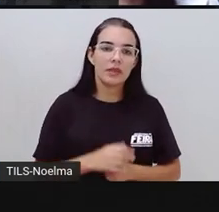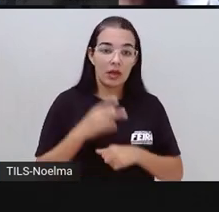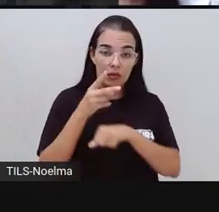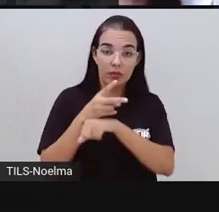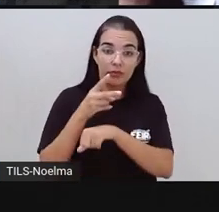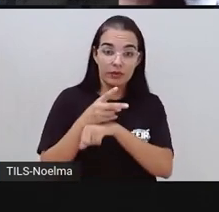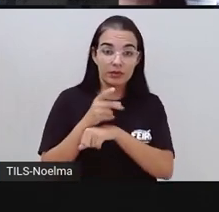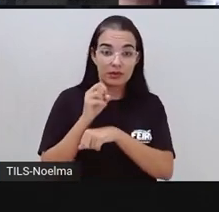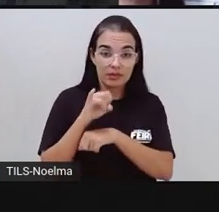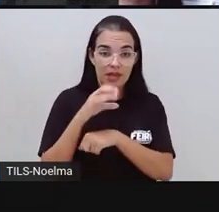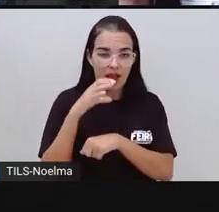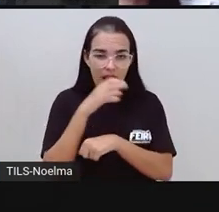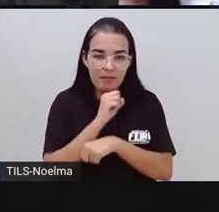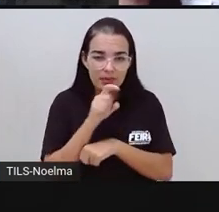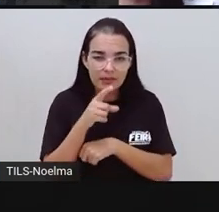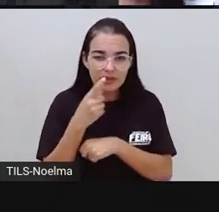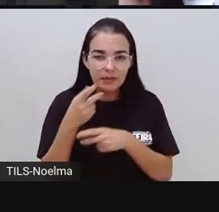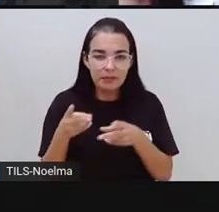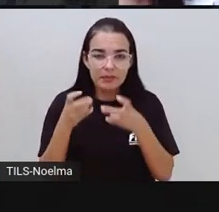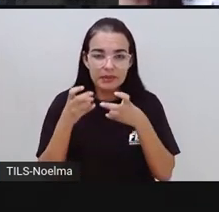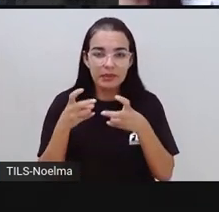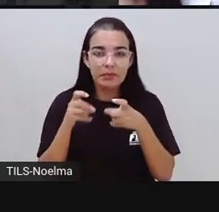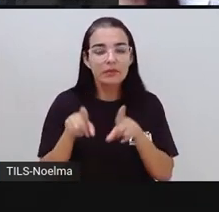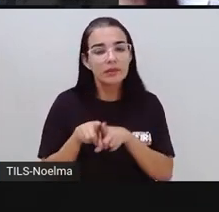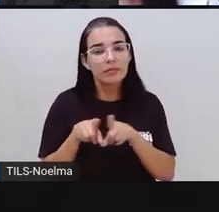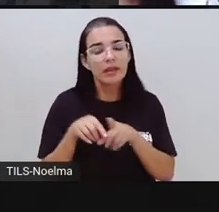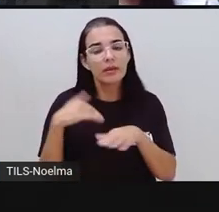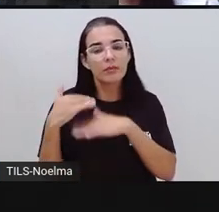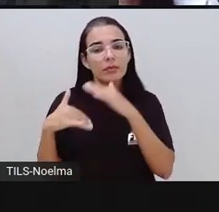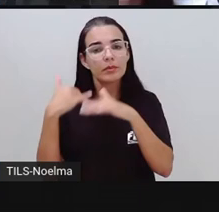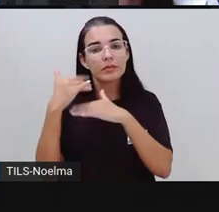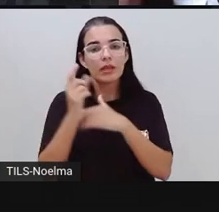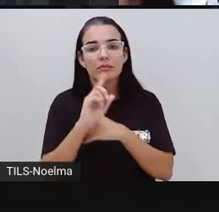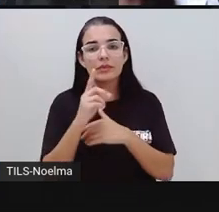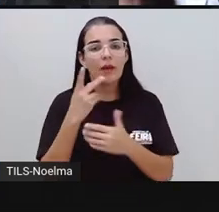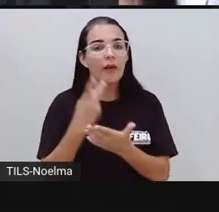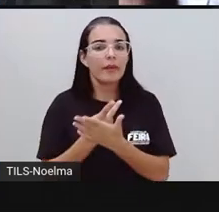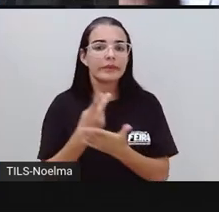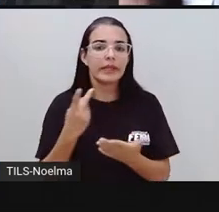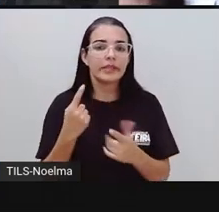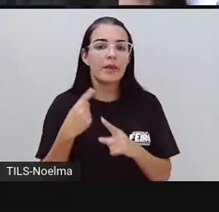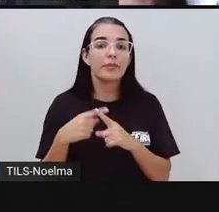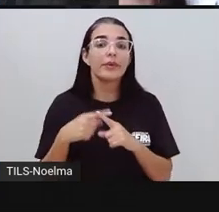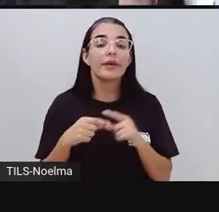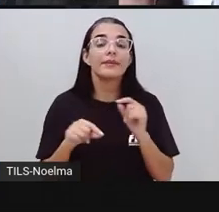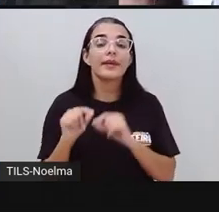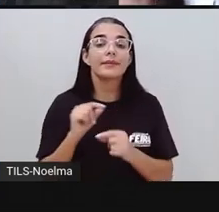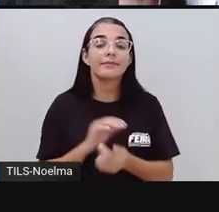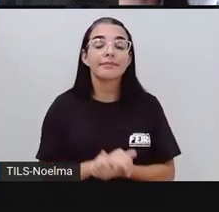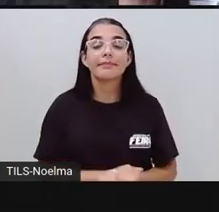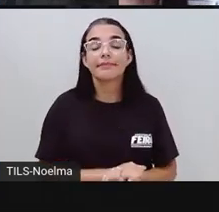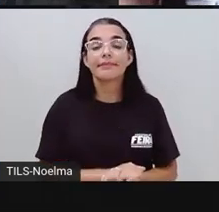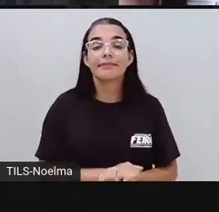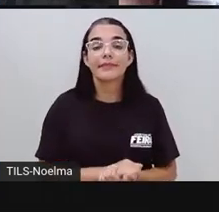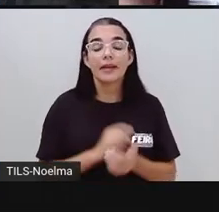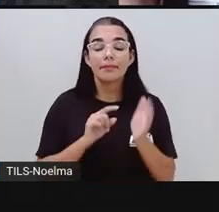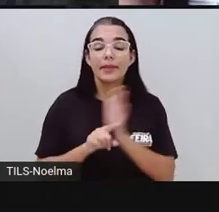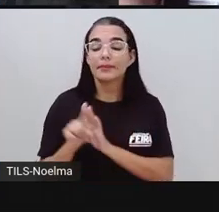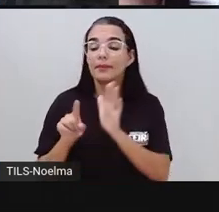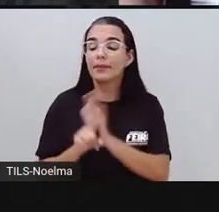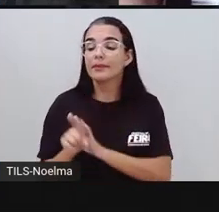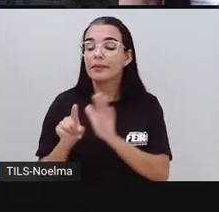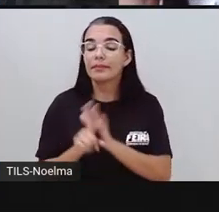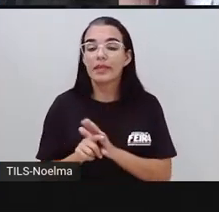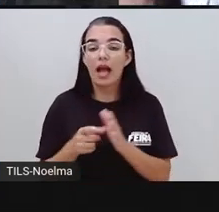vídeo aí, mesmo que rapidinho, a gente percebe que esse processo não acontece, porque o entrevistador pergunta e antes de